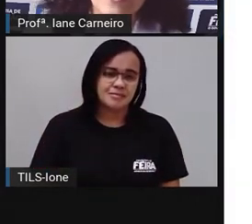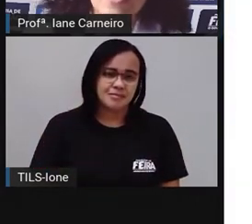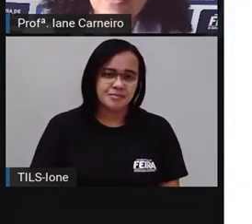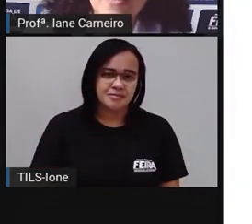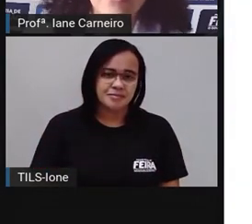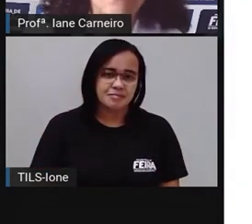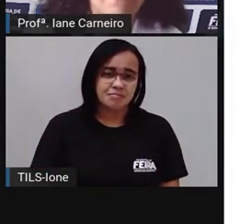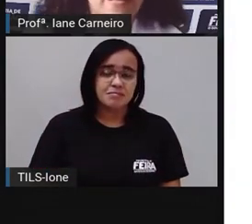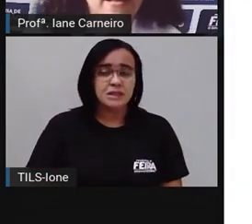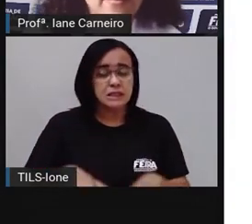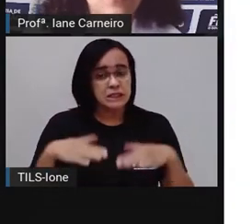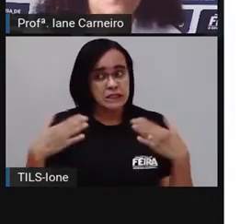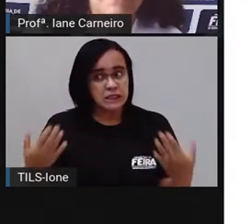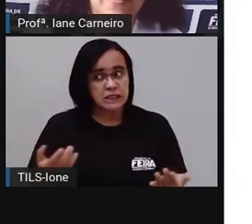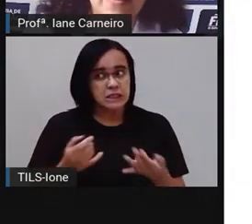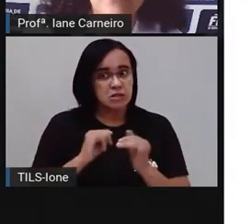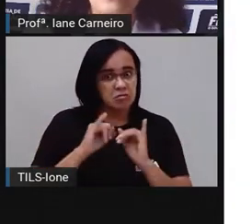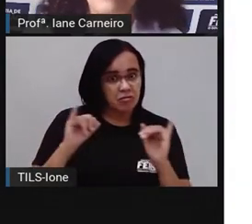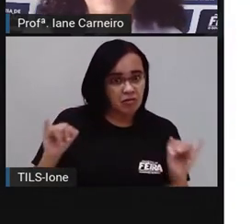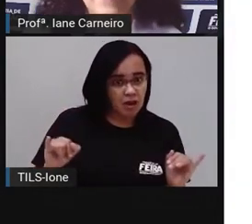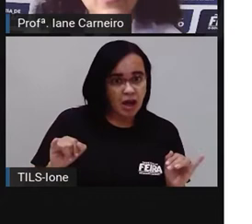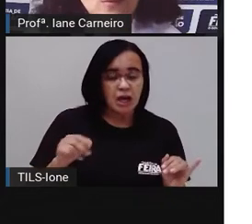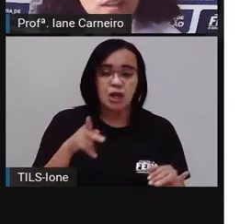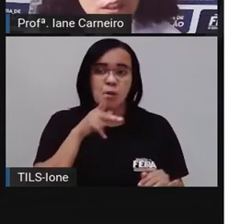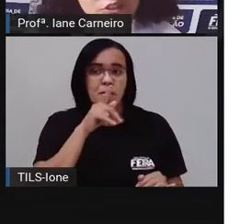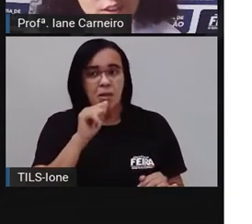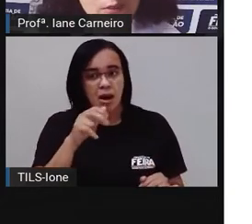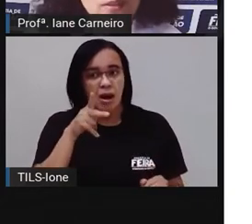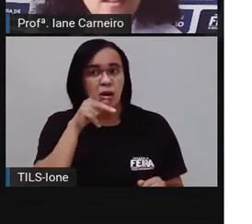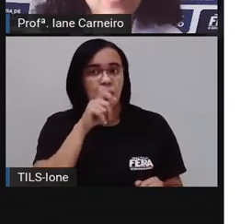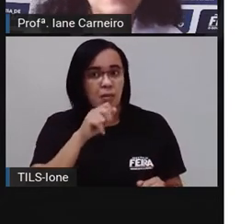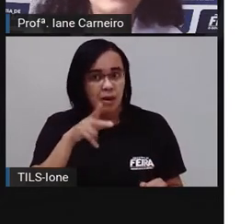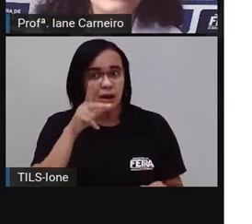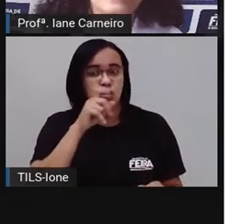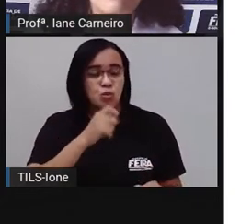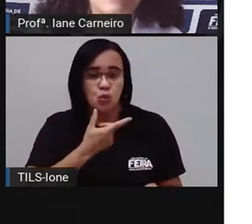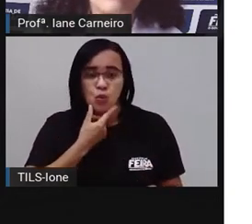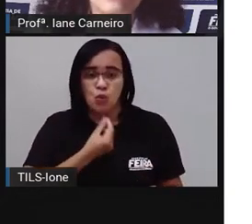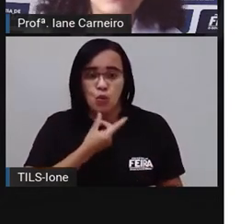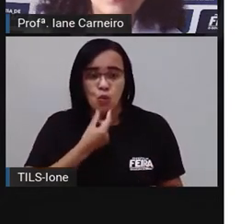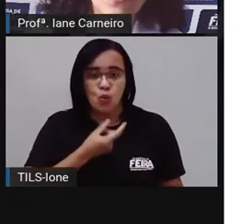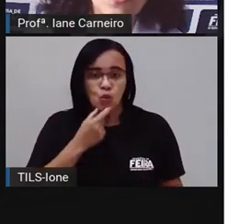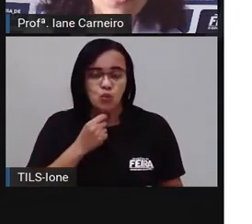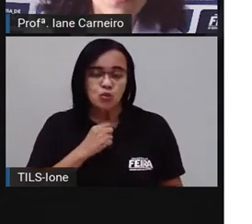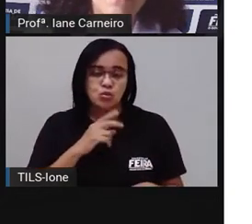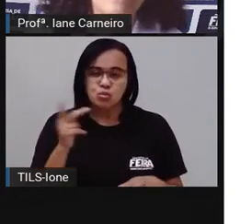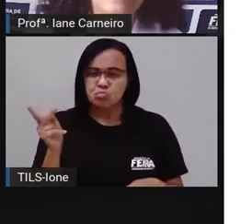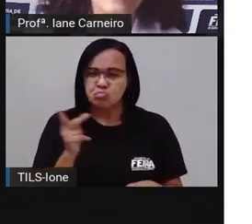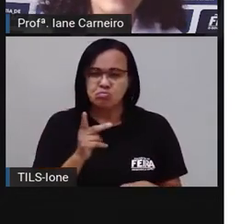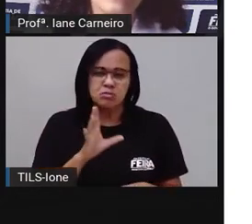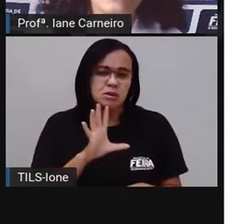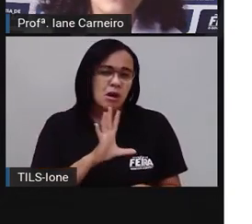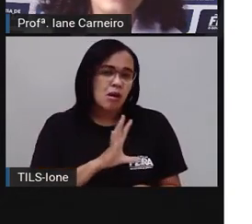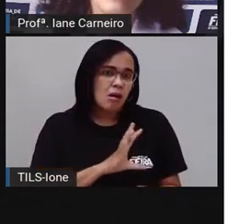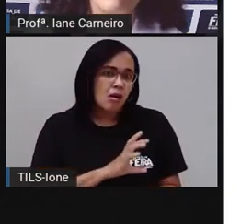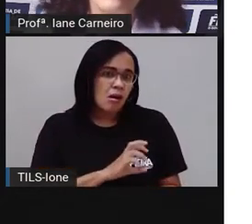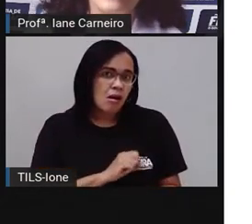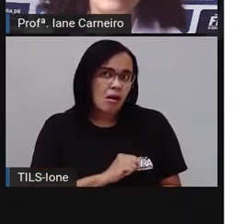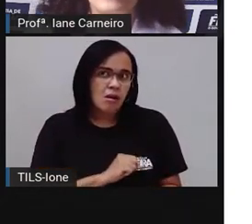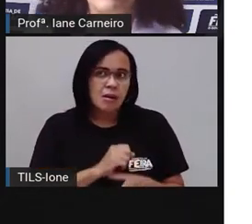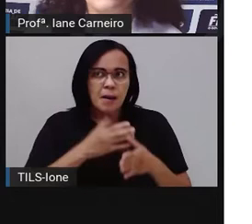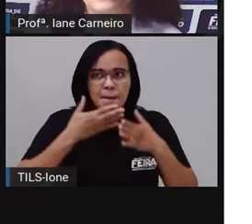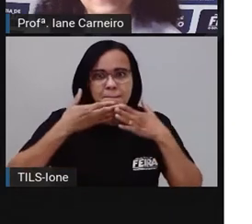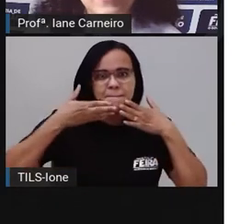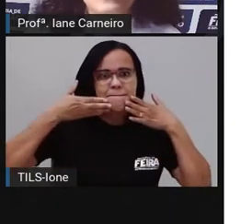Dizem que o pai do pai do Pai do Ângelo se apaixonou pela cor da